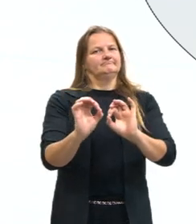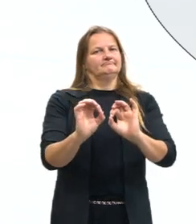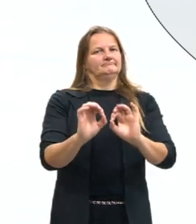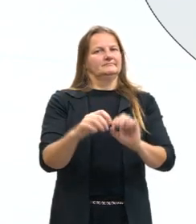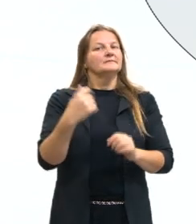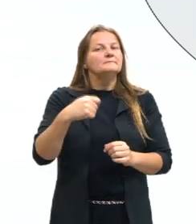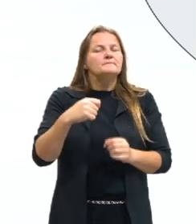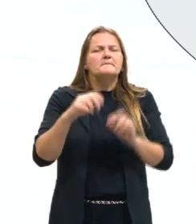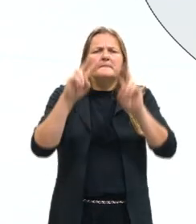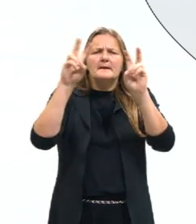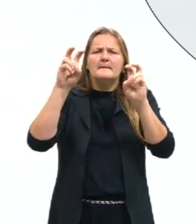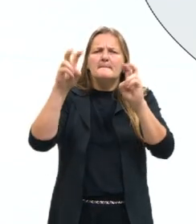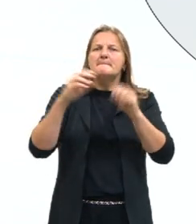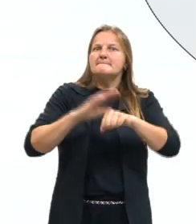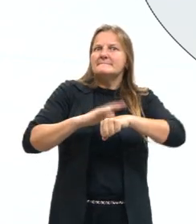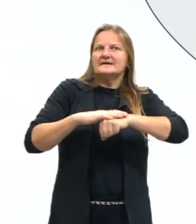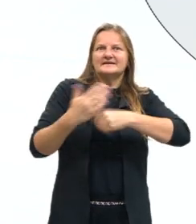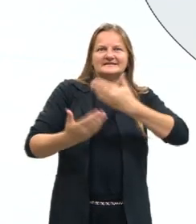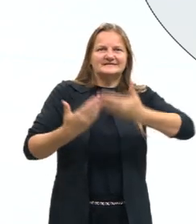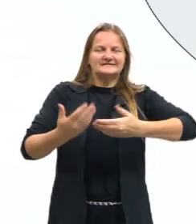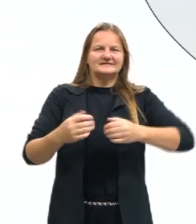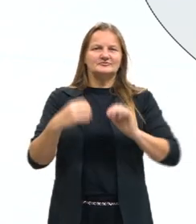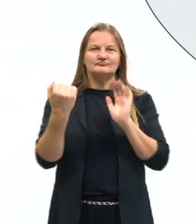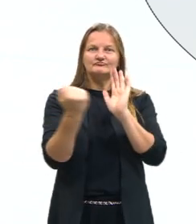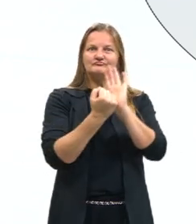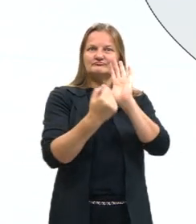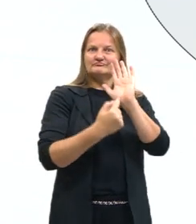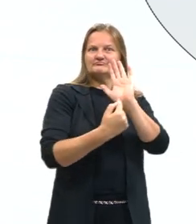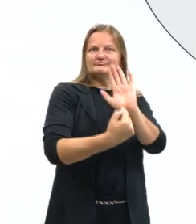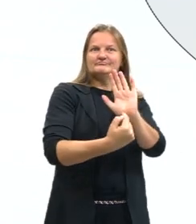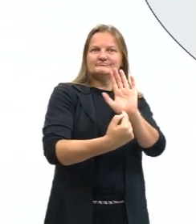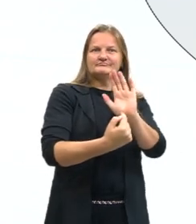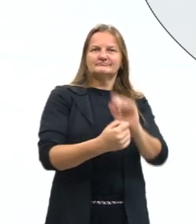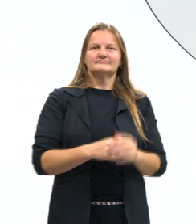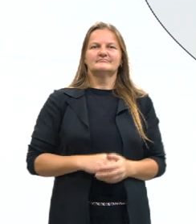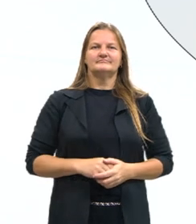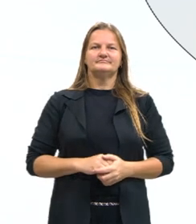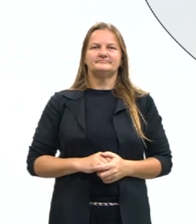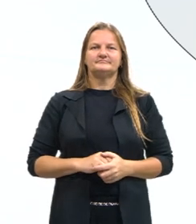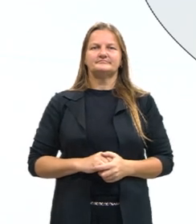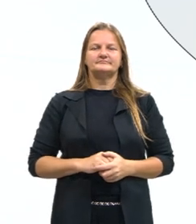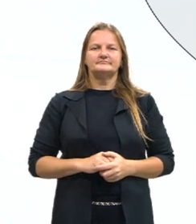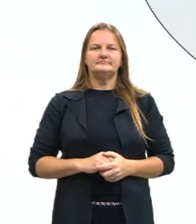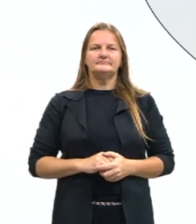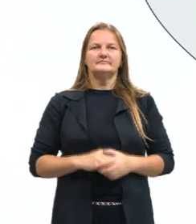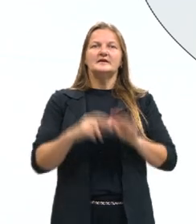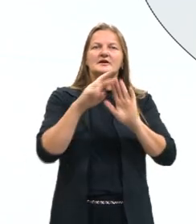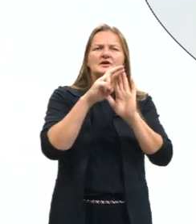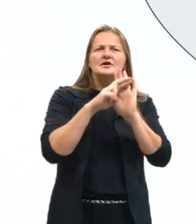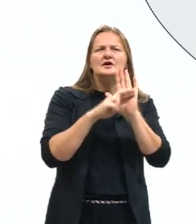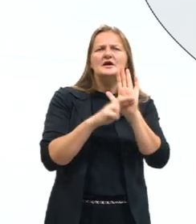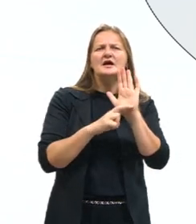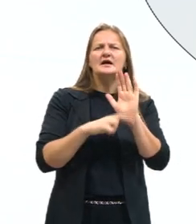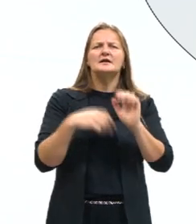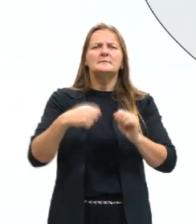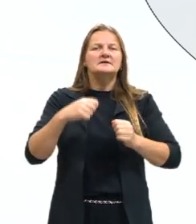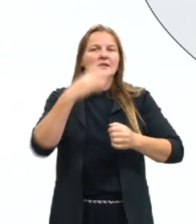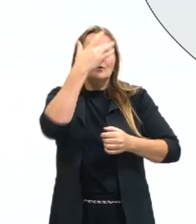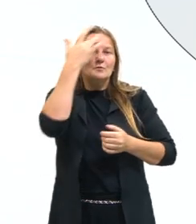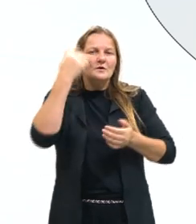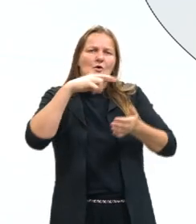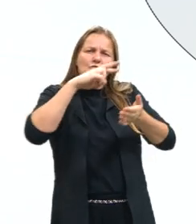O tema é tal coisa, eu vou lá e reproduzo tal coisa. Não pode ser assim. Eu preciso que o meu leitor